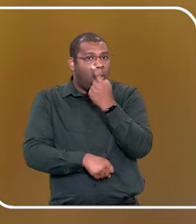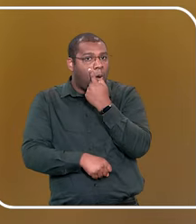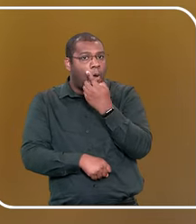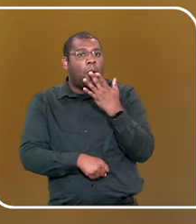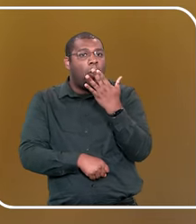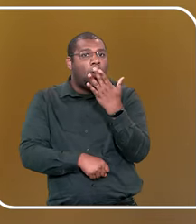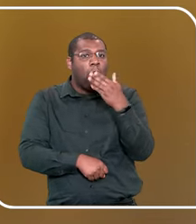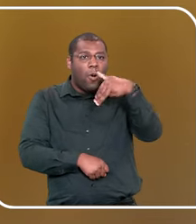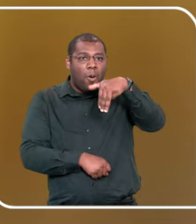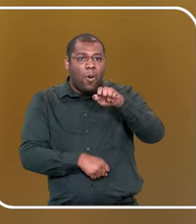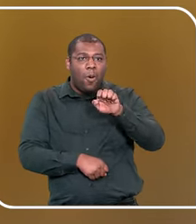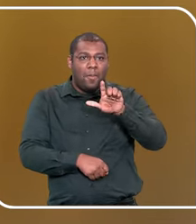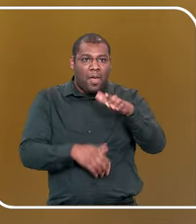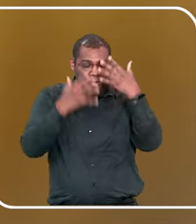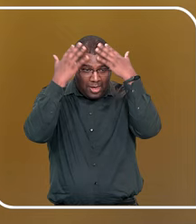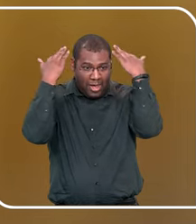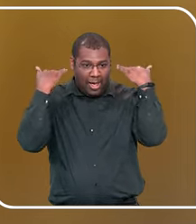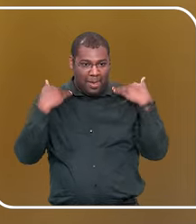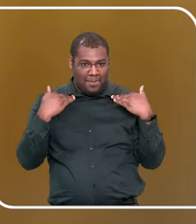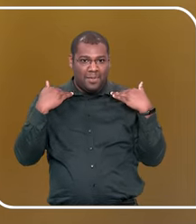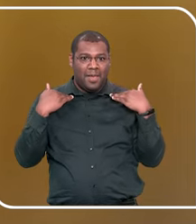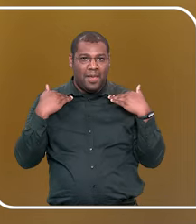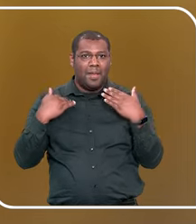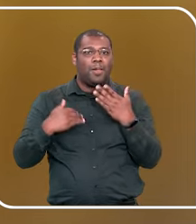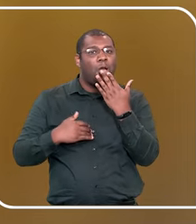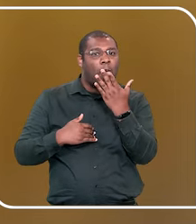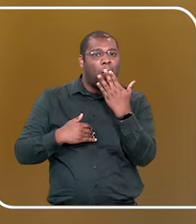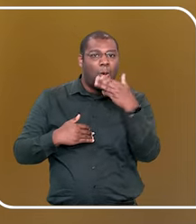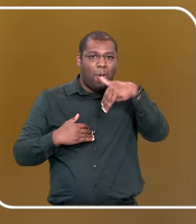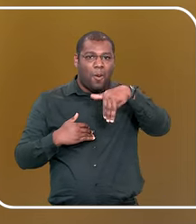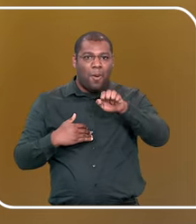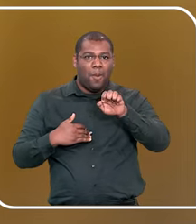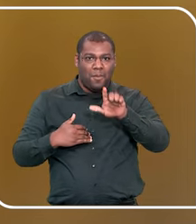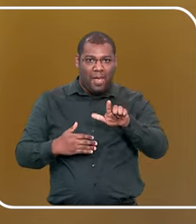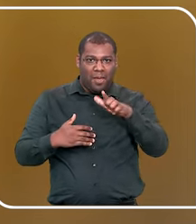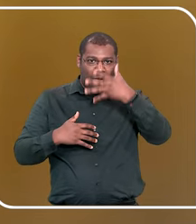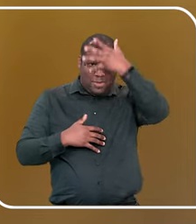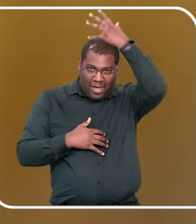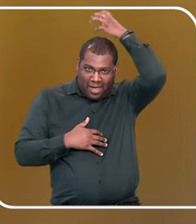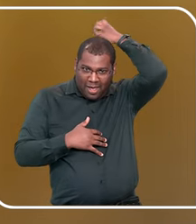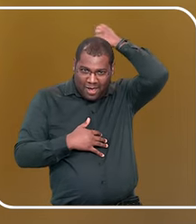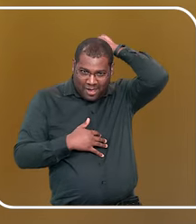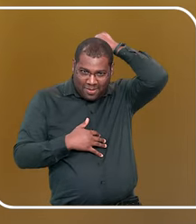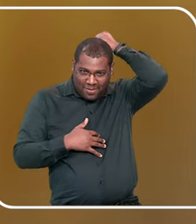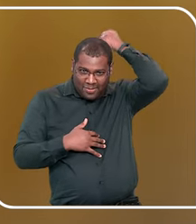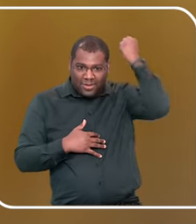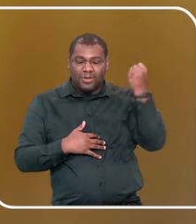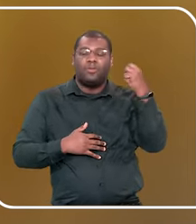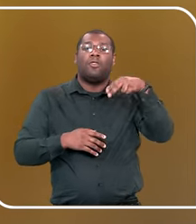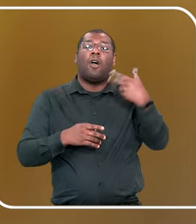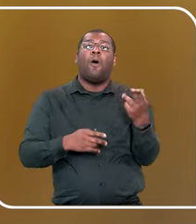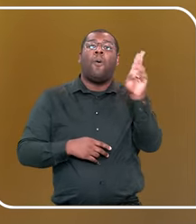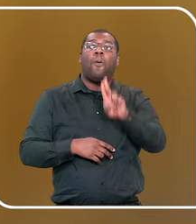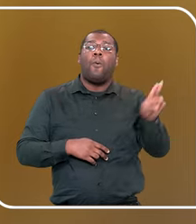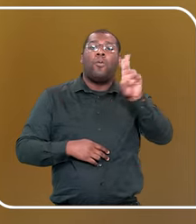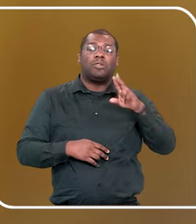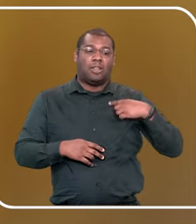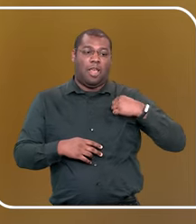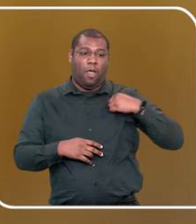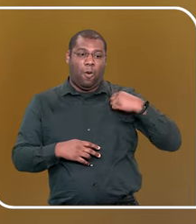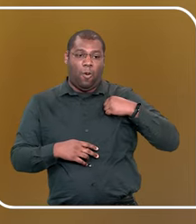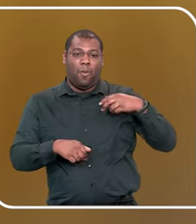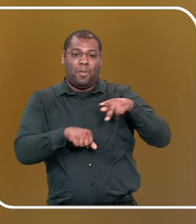castanhos escuros, estou com os cabelos presos, uso um conjunto de blusa e calça na cor preta,